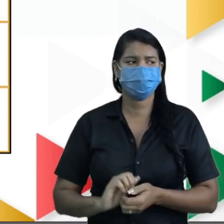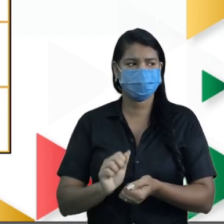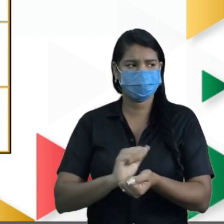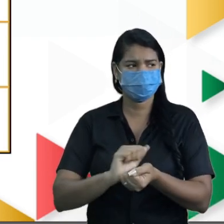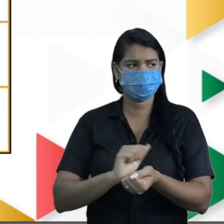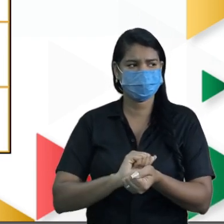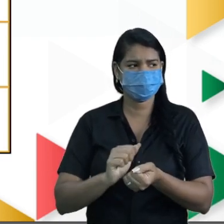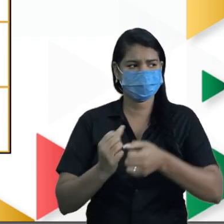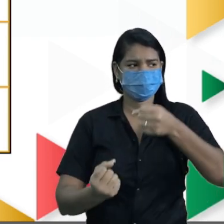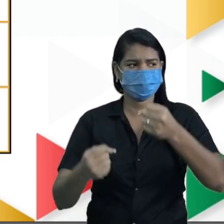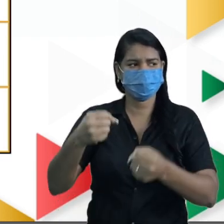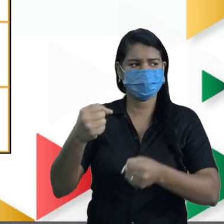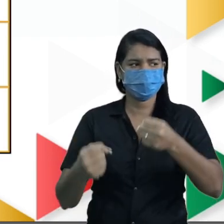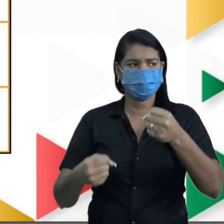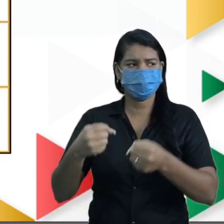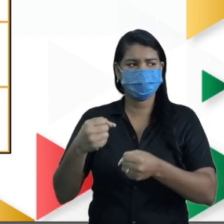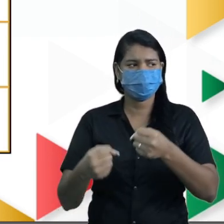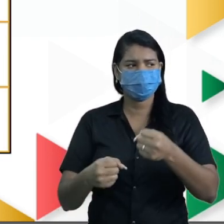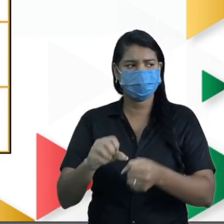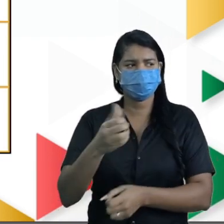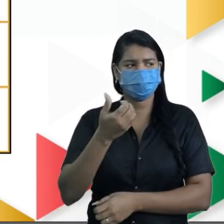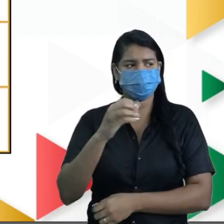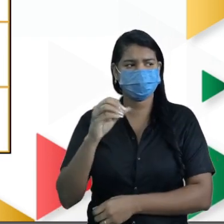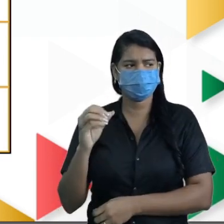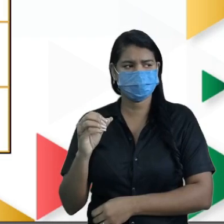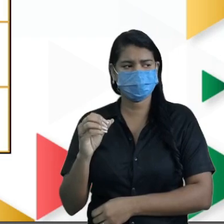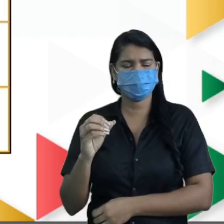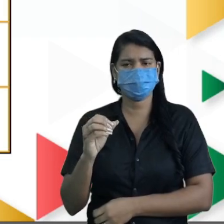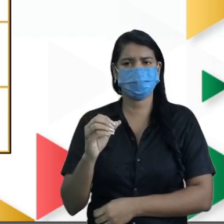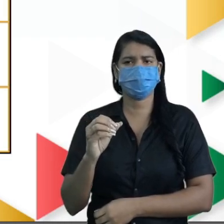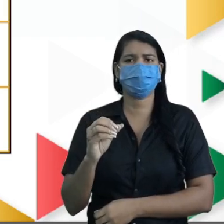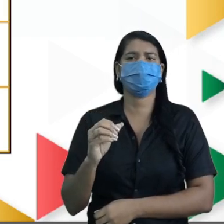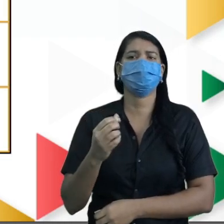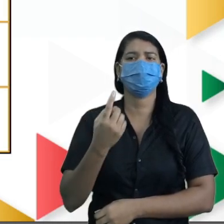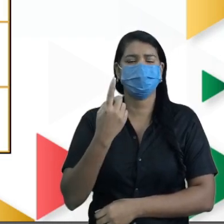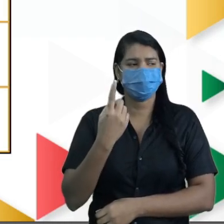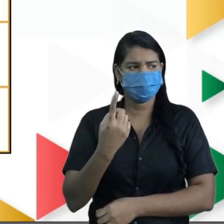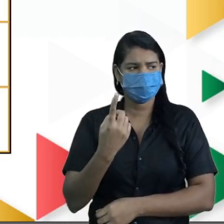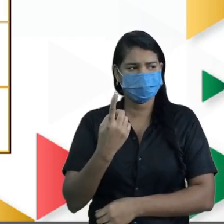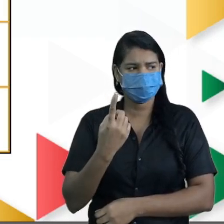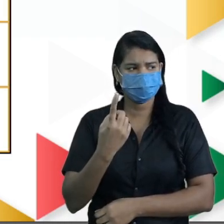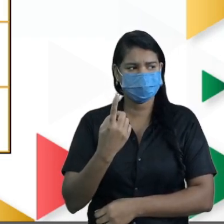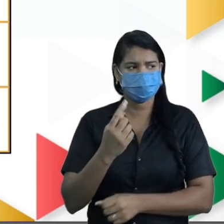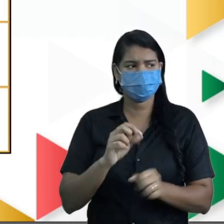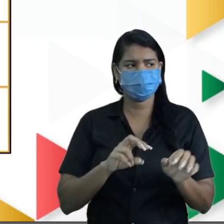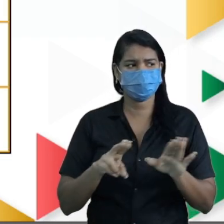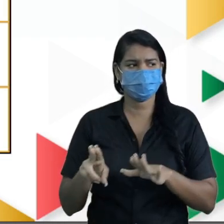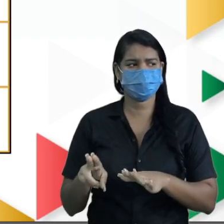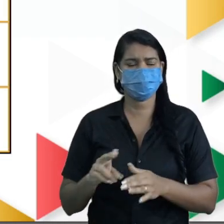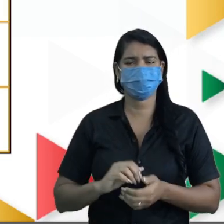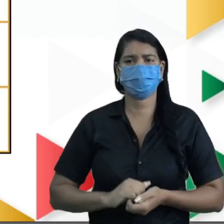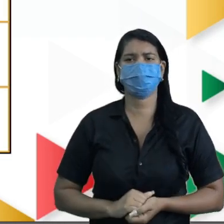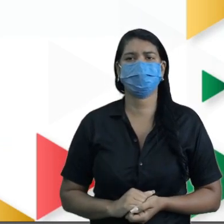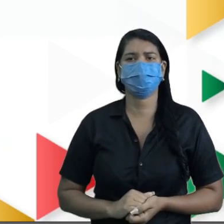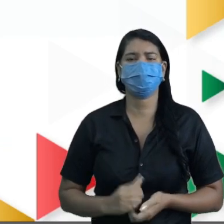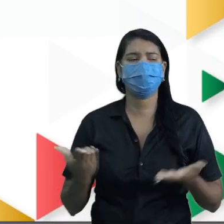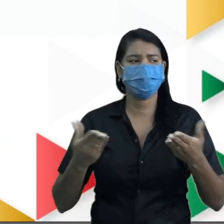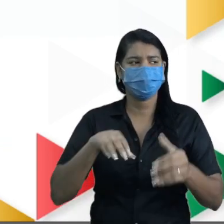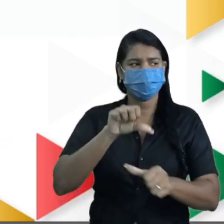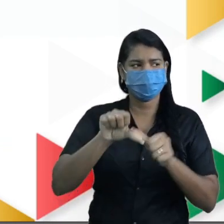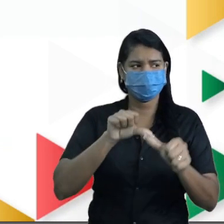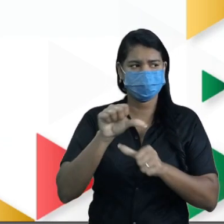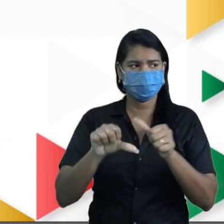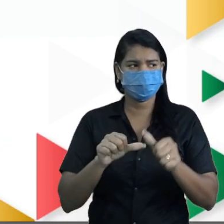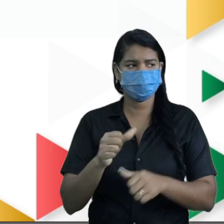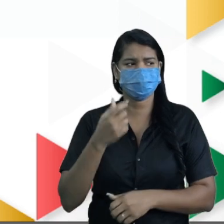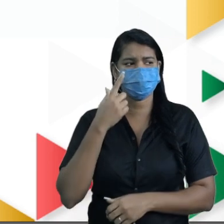com a mangueira gastava 100 litros por lavagem. Ela fazia uma vez na semana. Agora a gente vai mudar tudo isso para